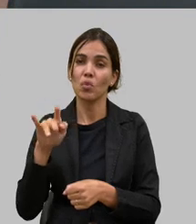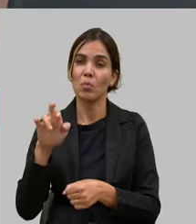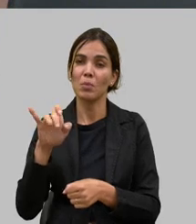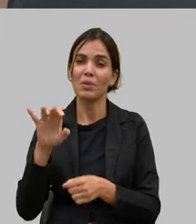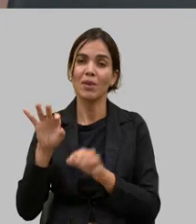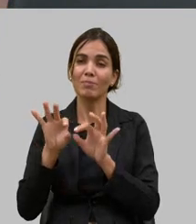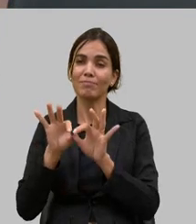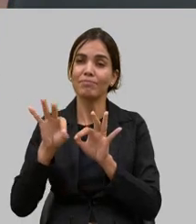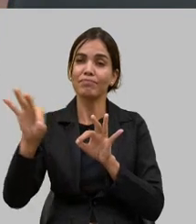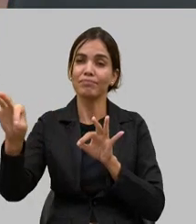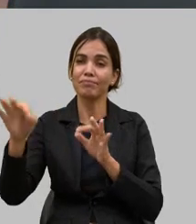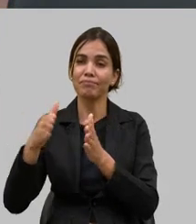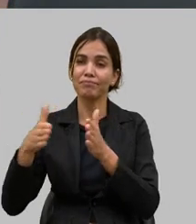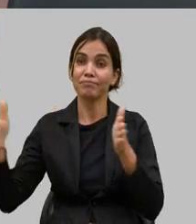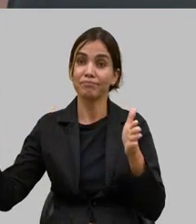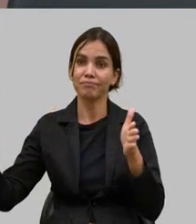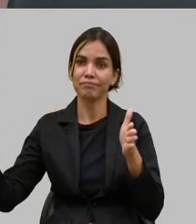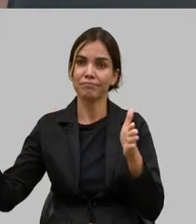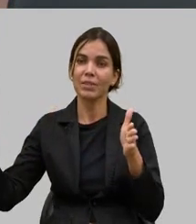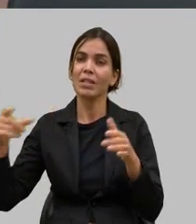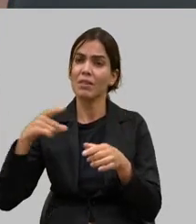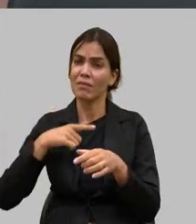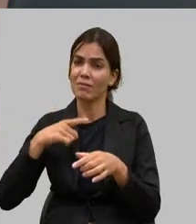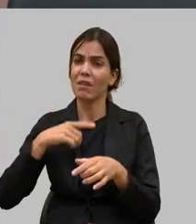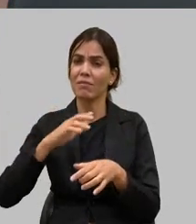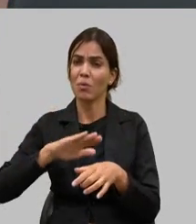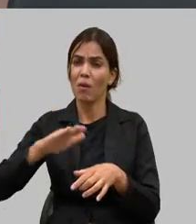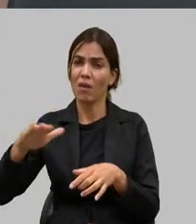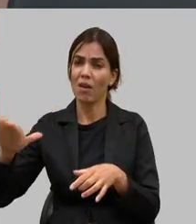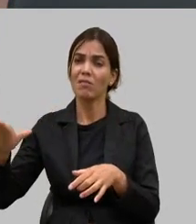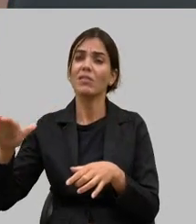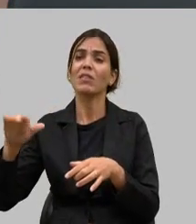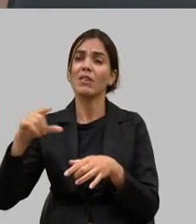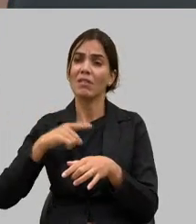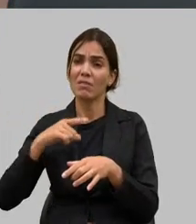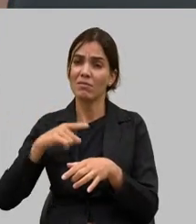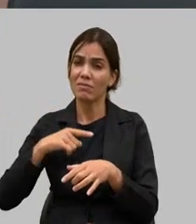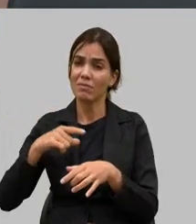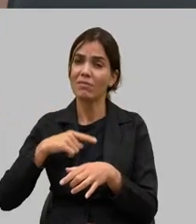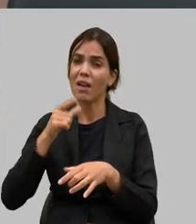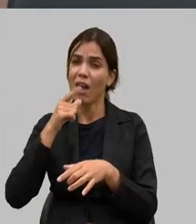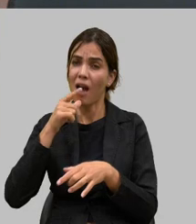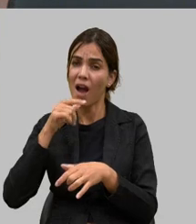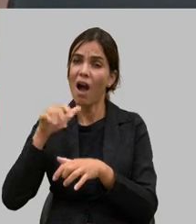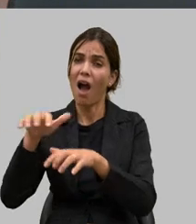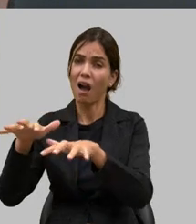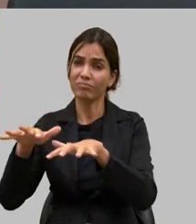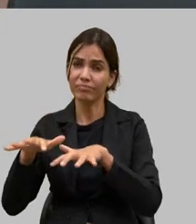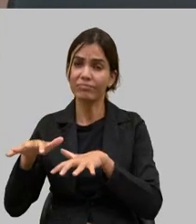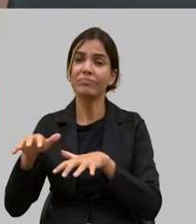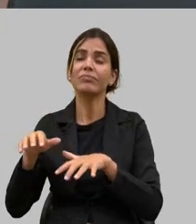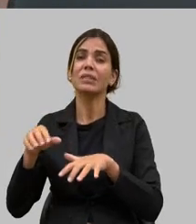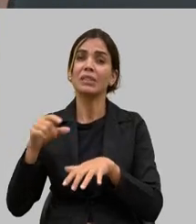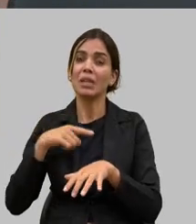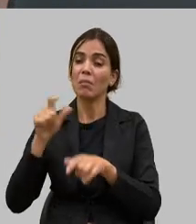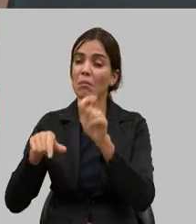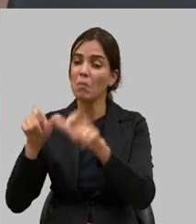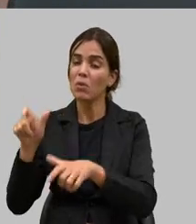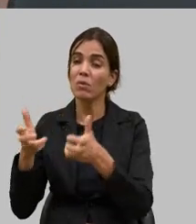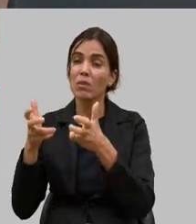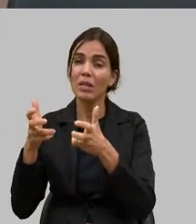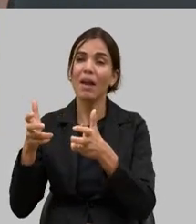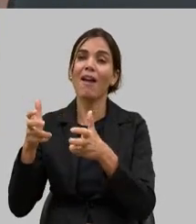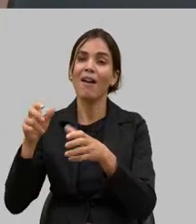tem topografia tem recursos hídricos tem trabalhadores e trabalhadores que querem realmente produzir mas